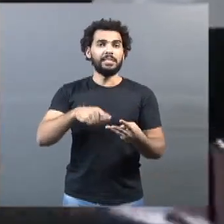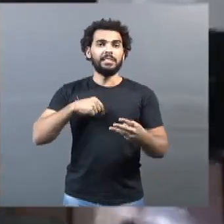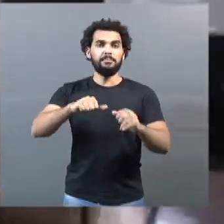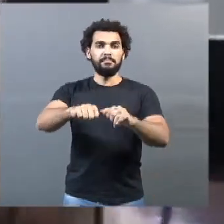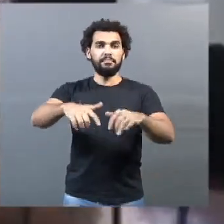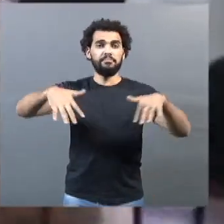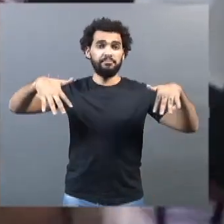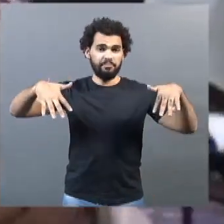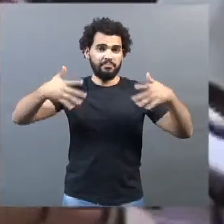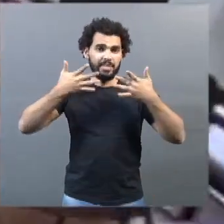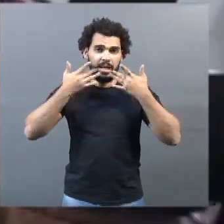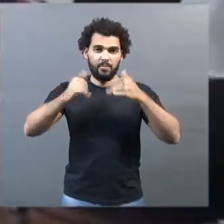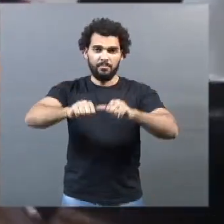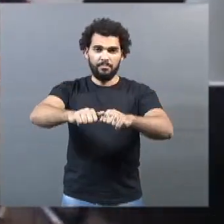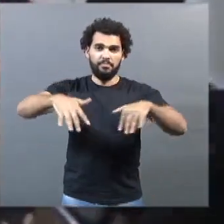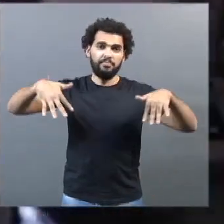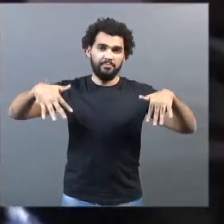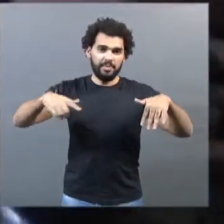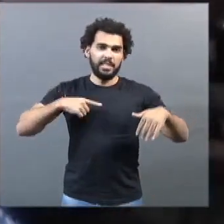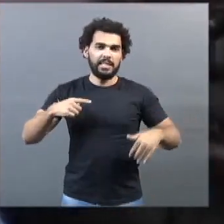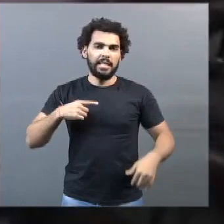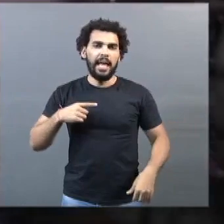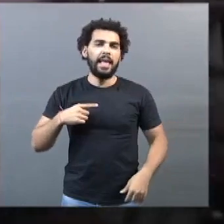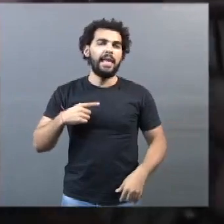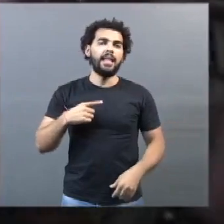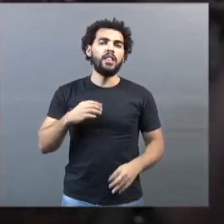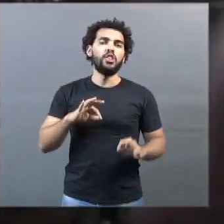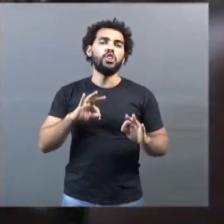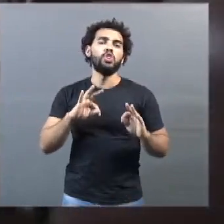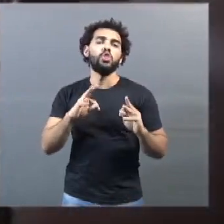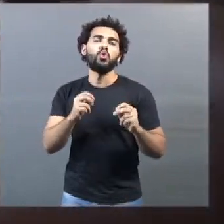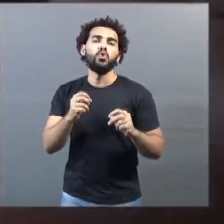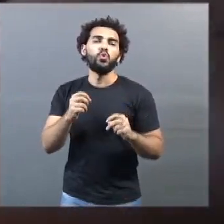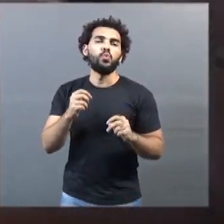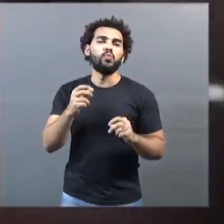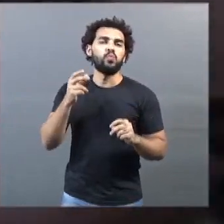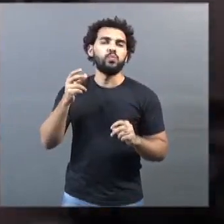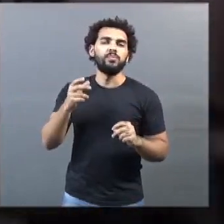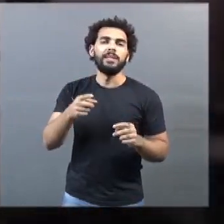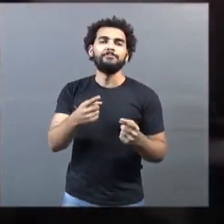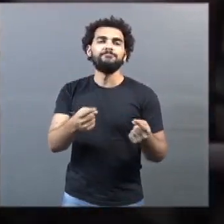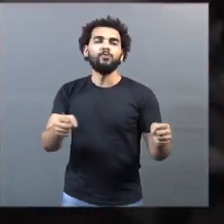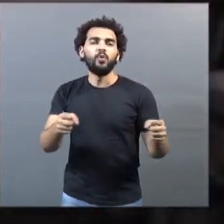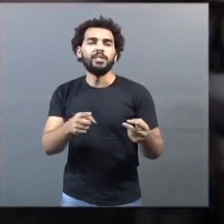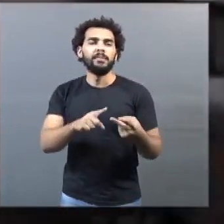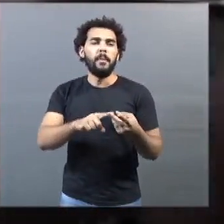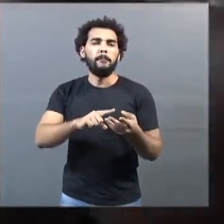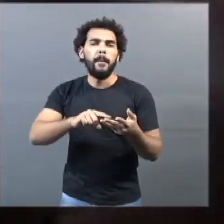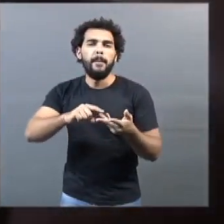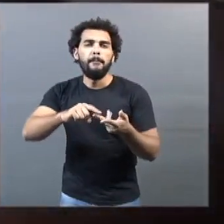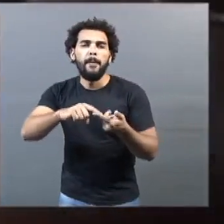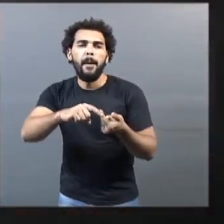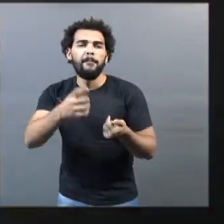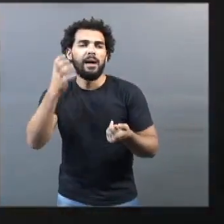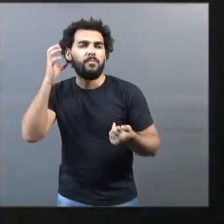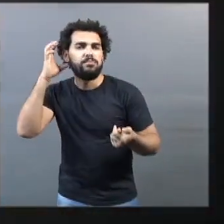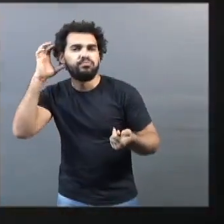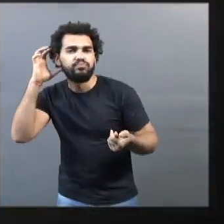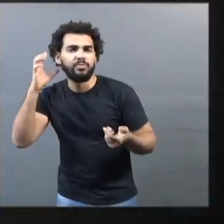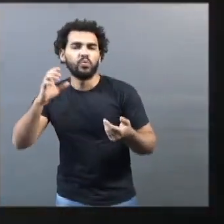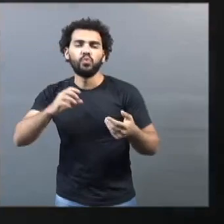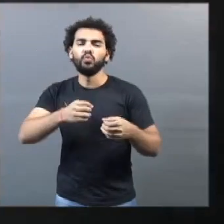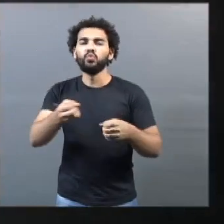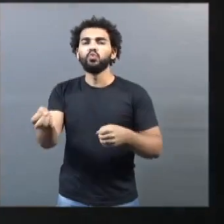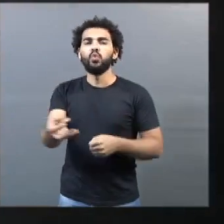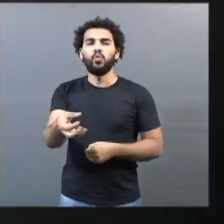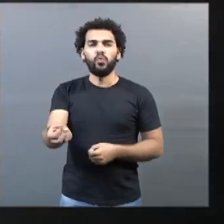todinho equipado com um som novo, tá? Um som novinho, muito bonito, com as costinas, apto a receber qualquer